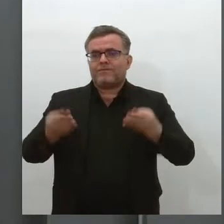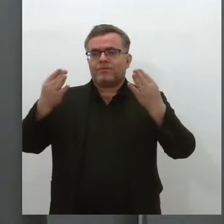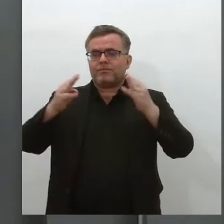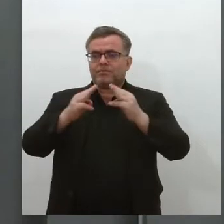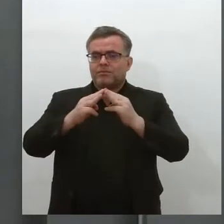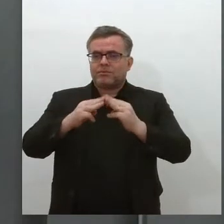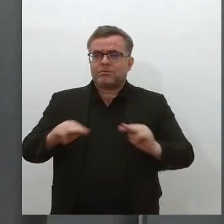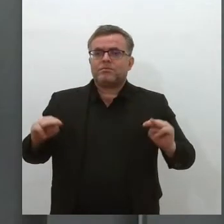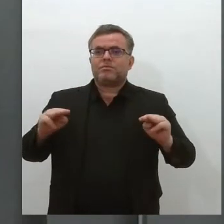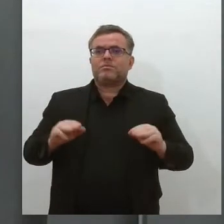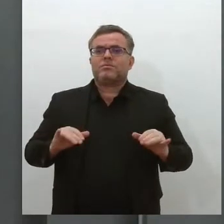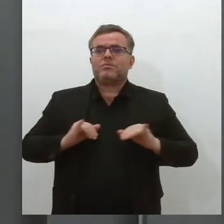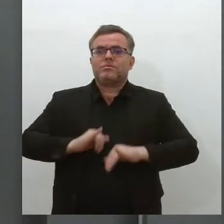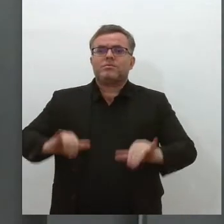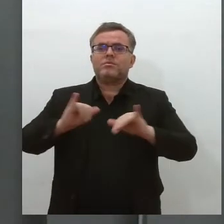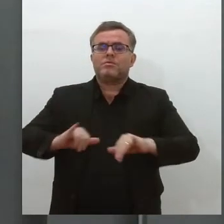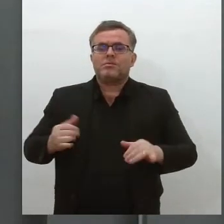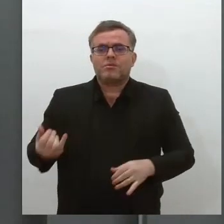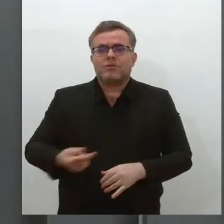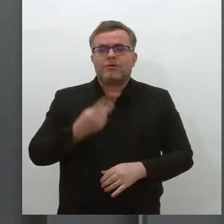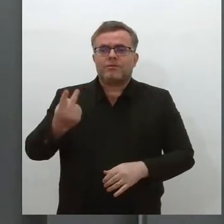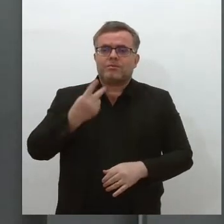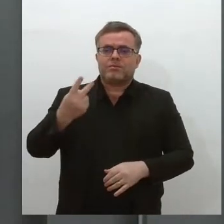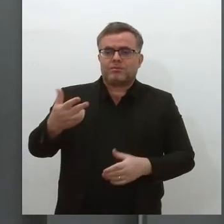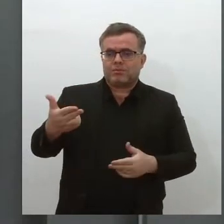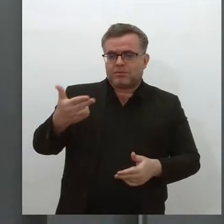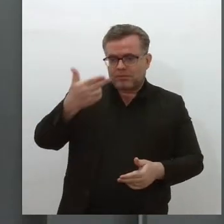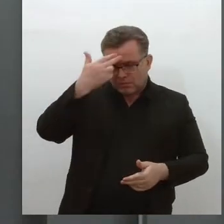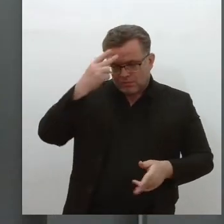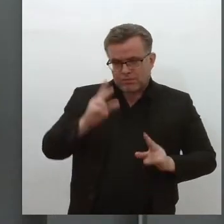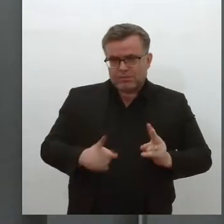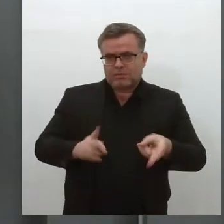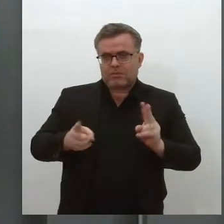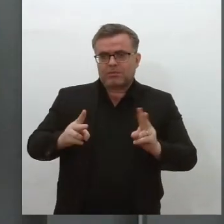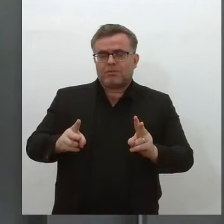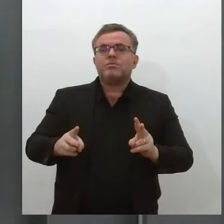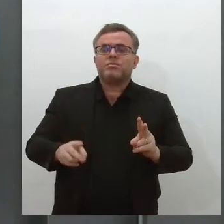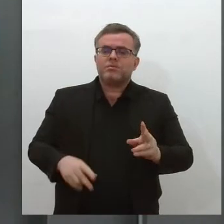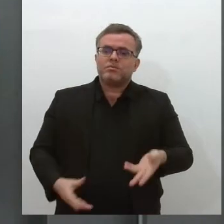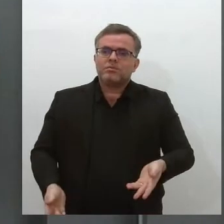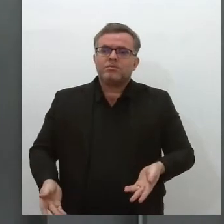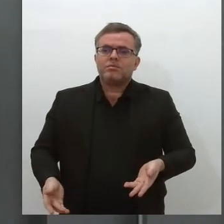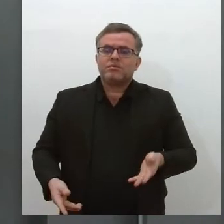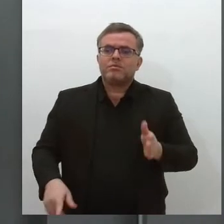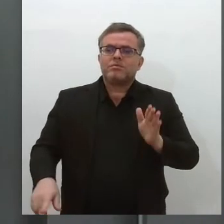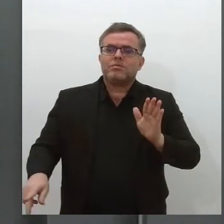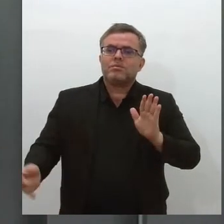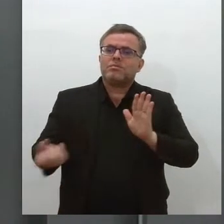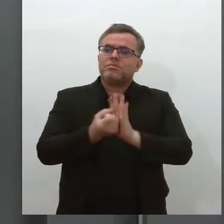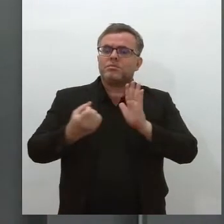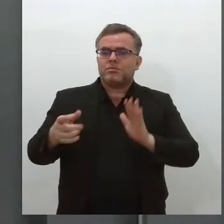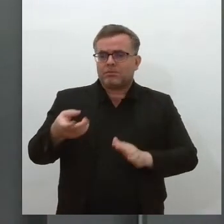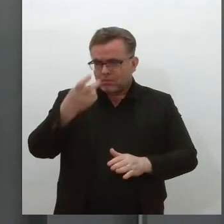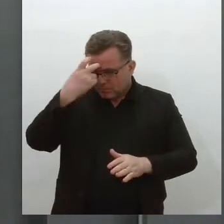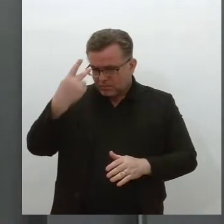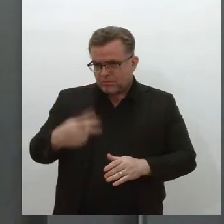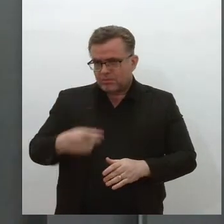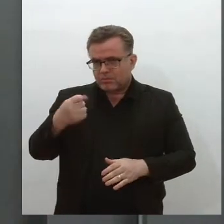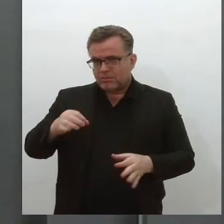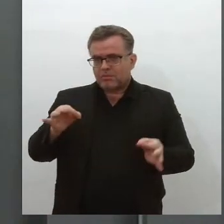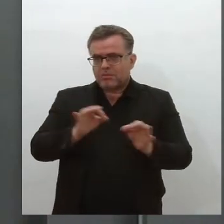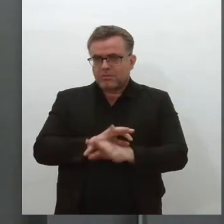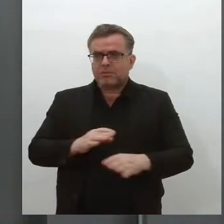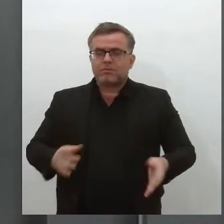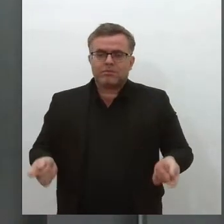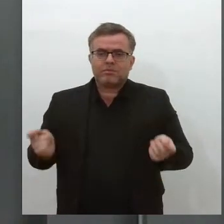valorização da memória e o patrimônio cultural nos espaços culturais de todo o Brasil. Em Sergipe, a ação é promovida